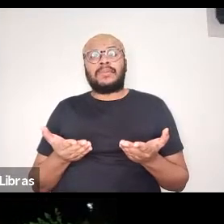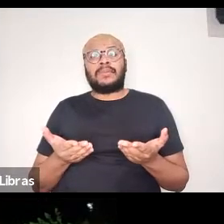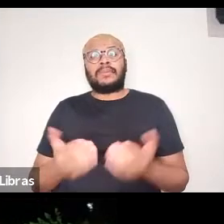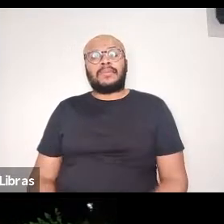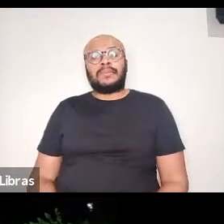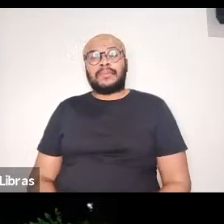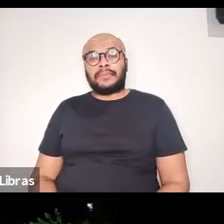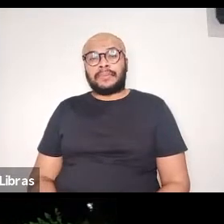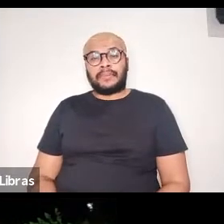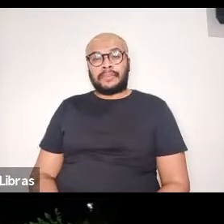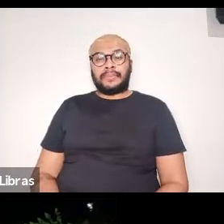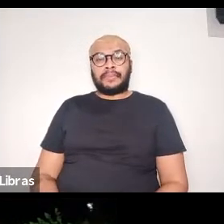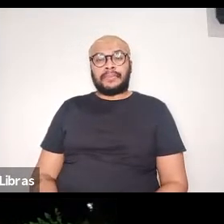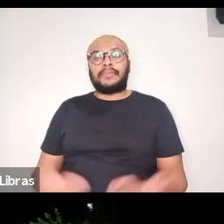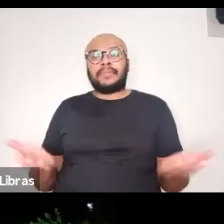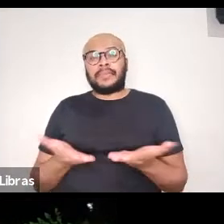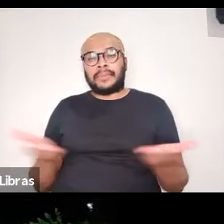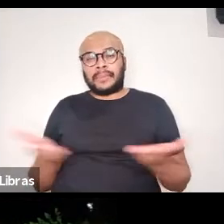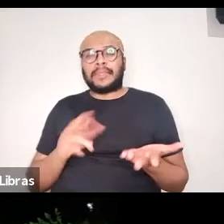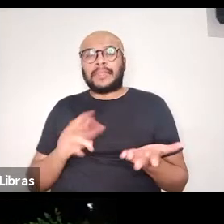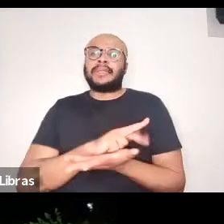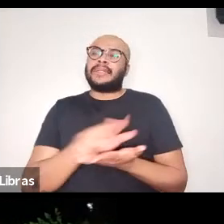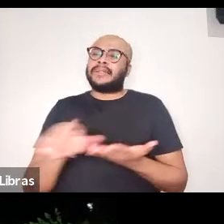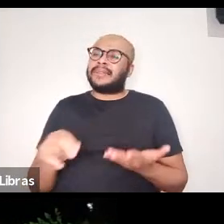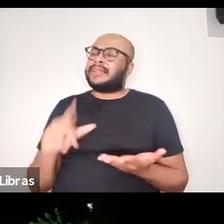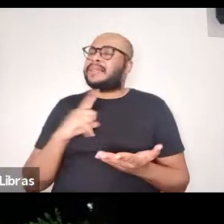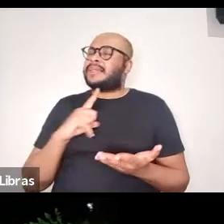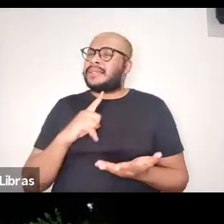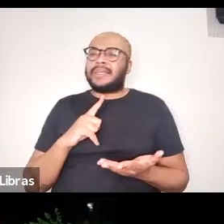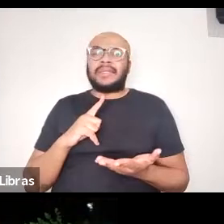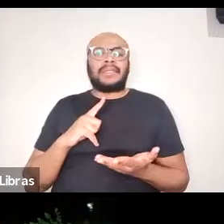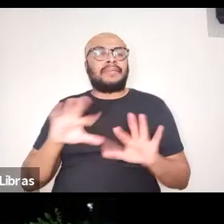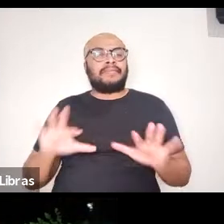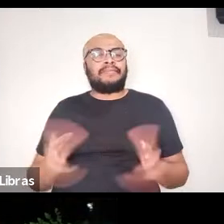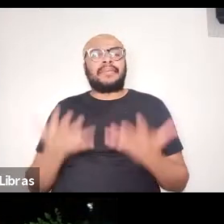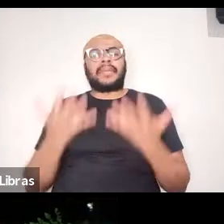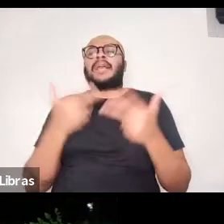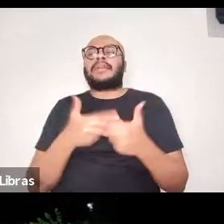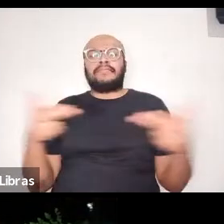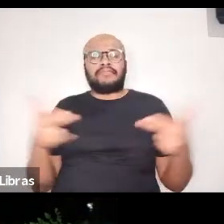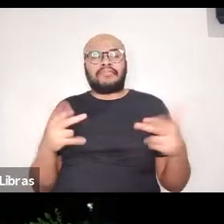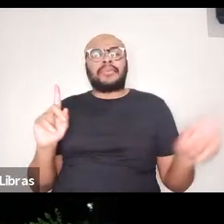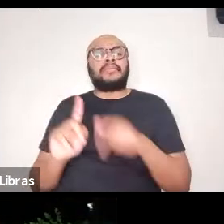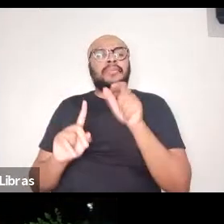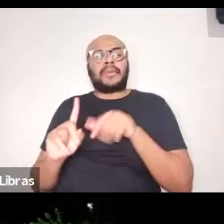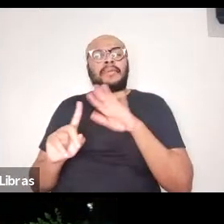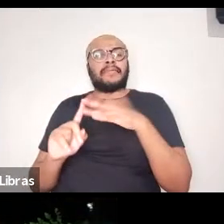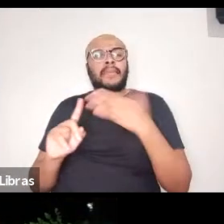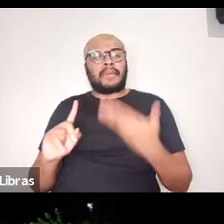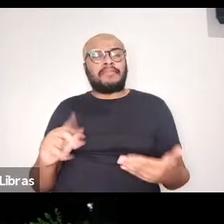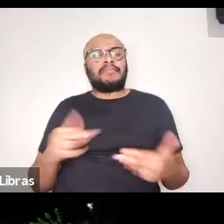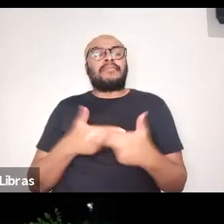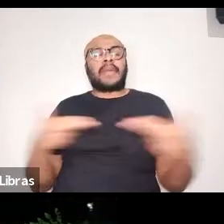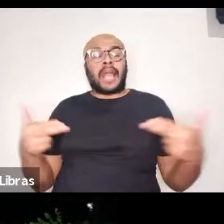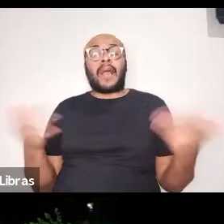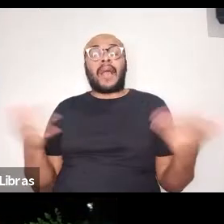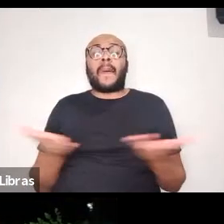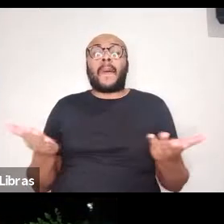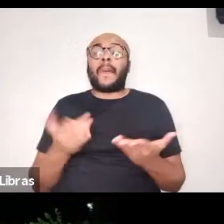de medição, de impacto, prestígio e demais, uma das condições que